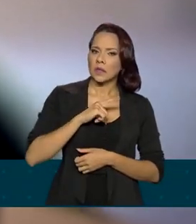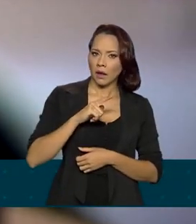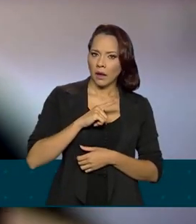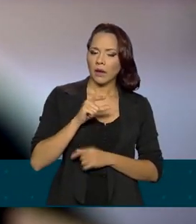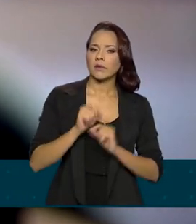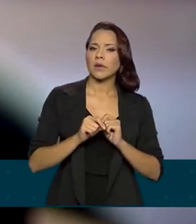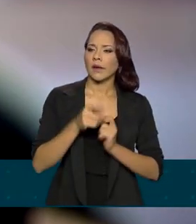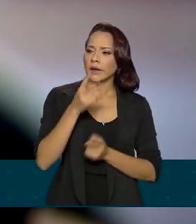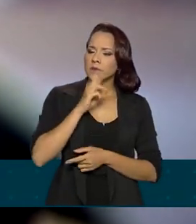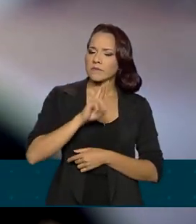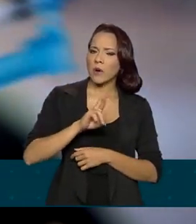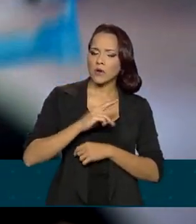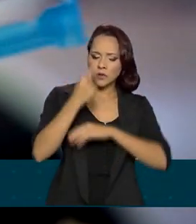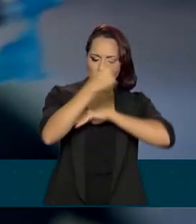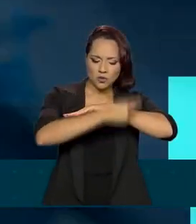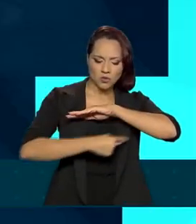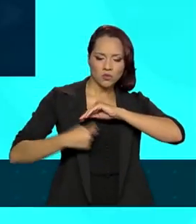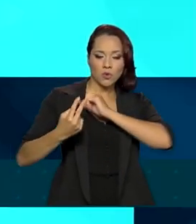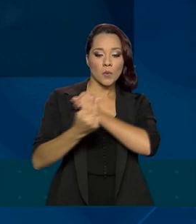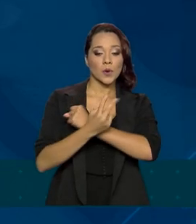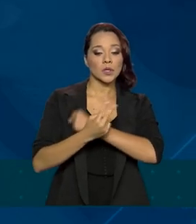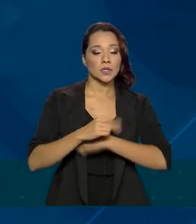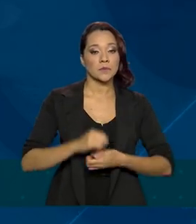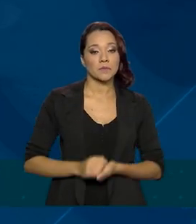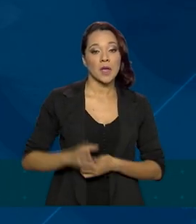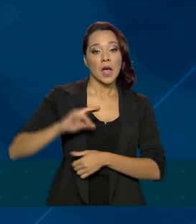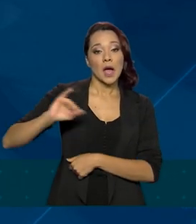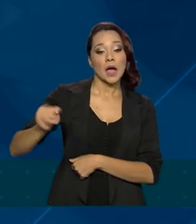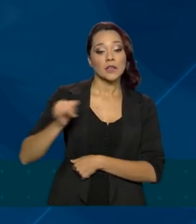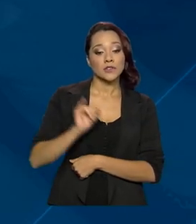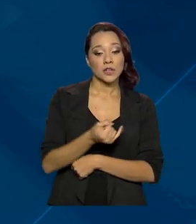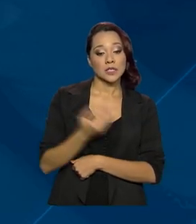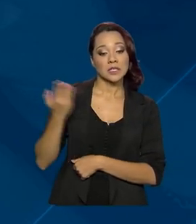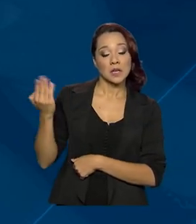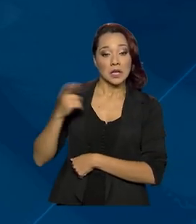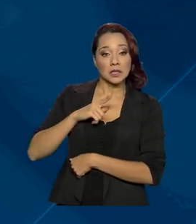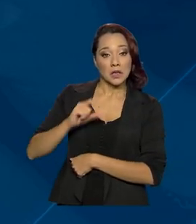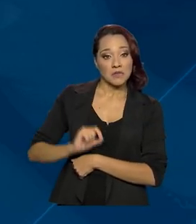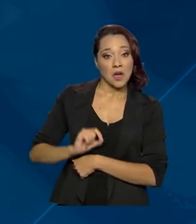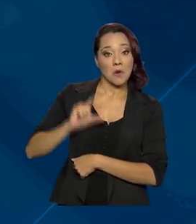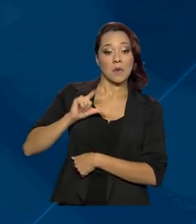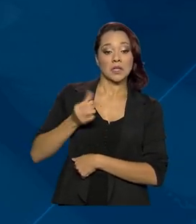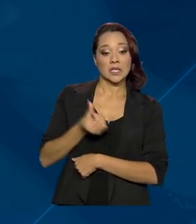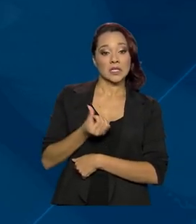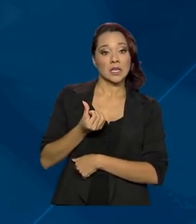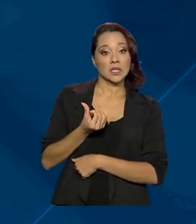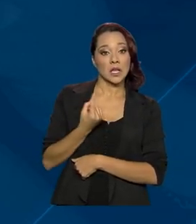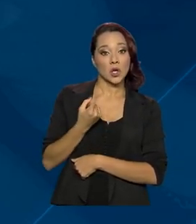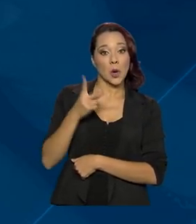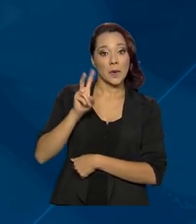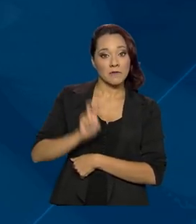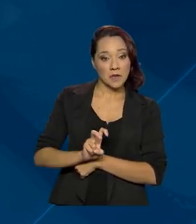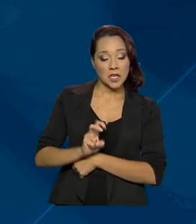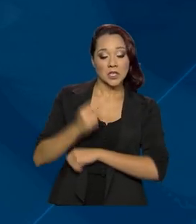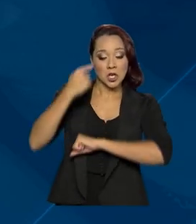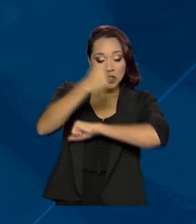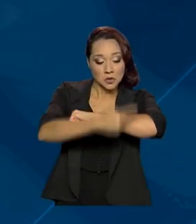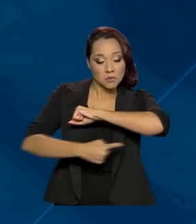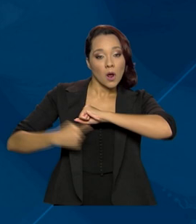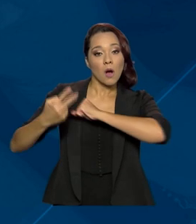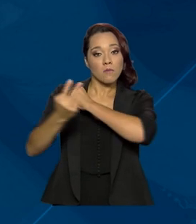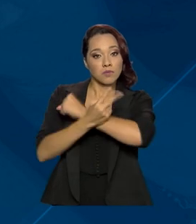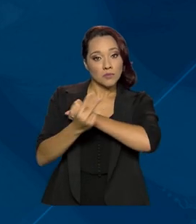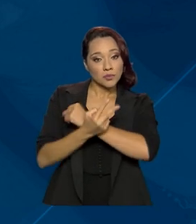grande resposta imunológica. A Janssen apresentou aumento de 61 vezes na produção de